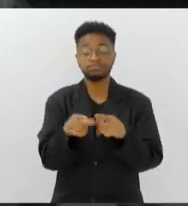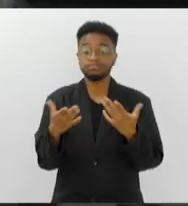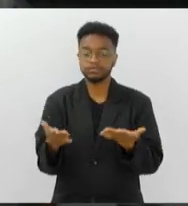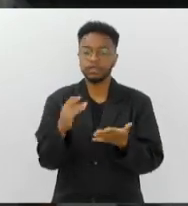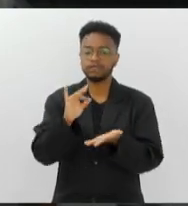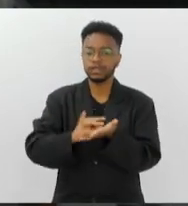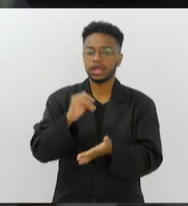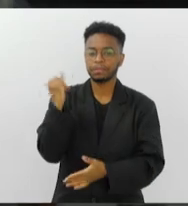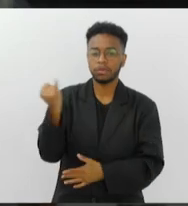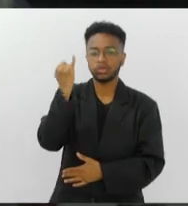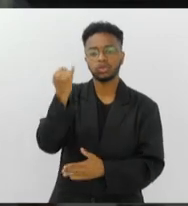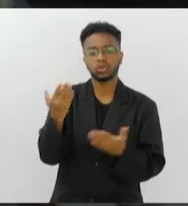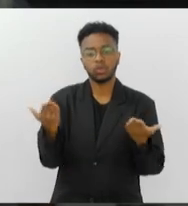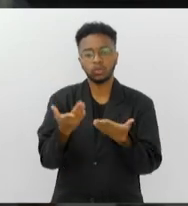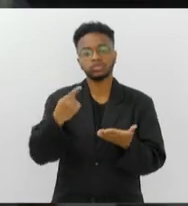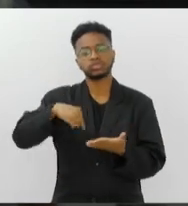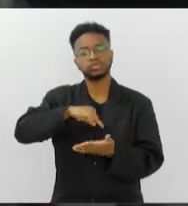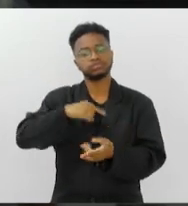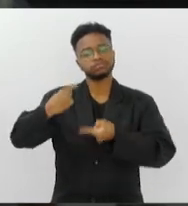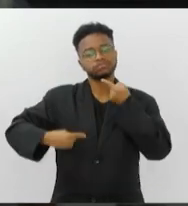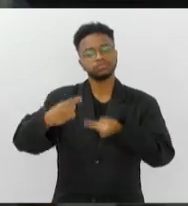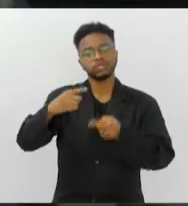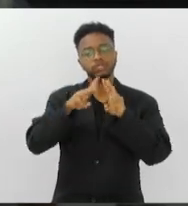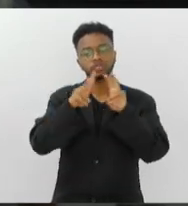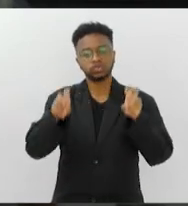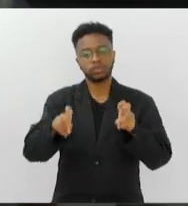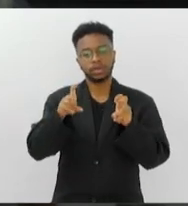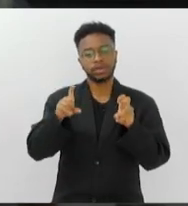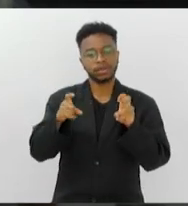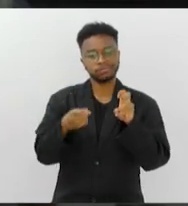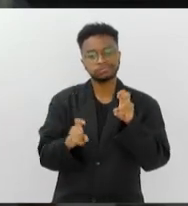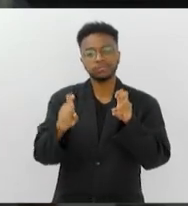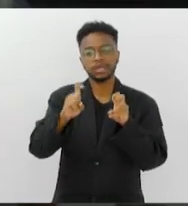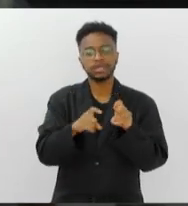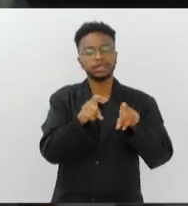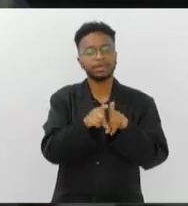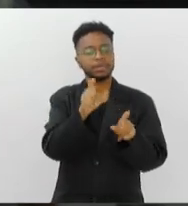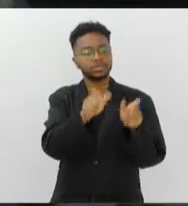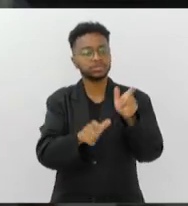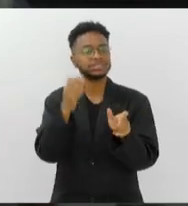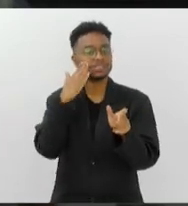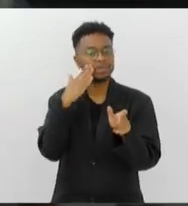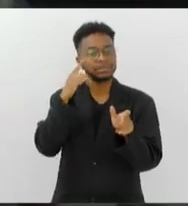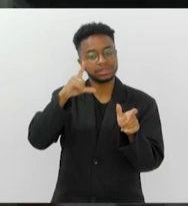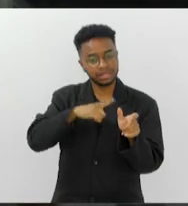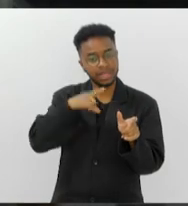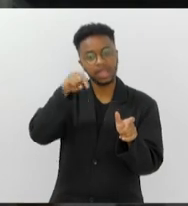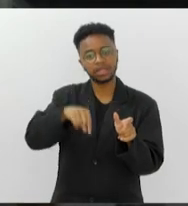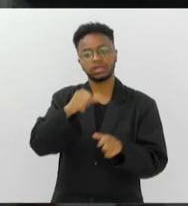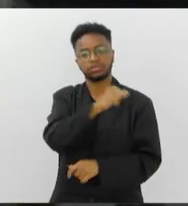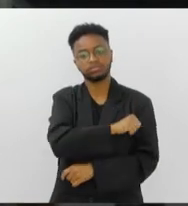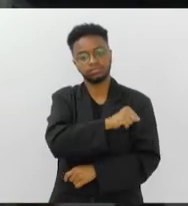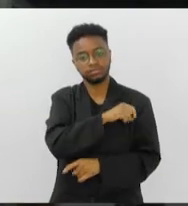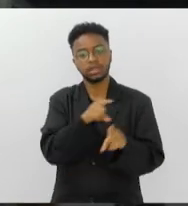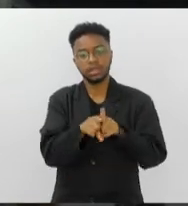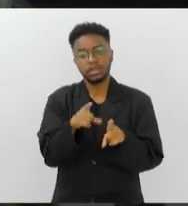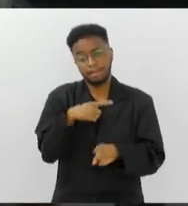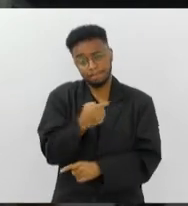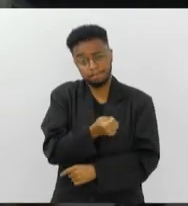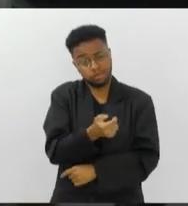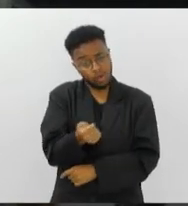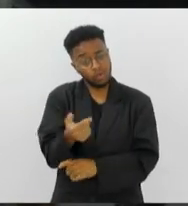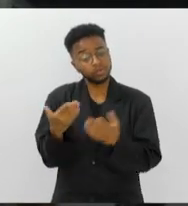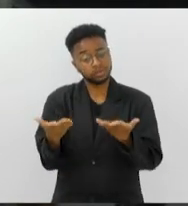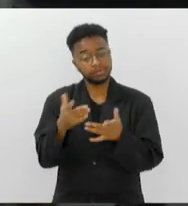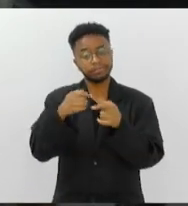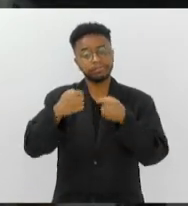muito importante que hoje a gente fale sobre o cavalo marinho, que as pessoas saibam que tem em todo o nosso estado, sim, tem em pouca quantidade, e é por